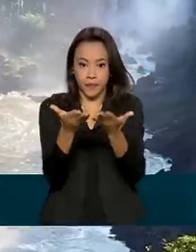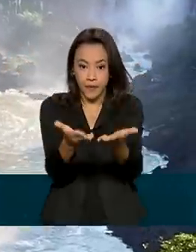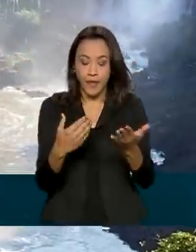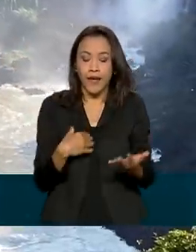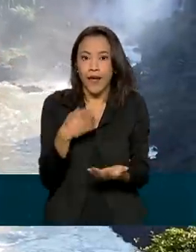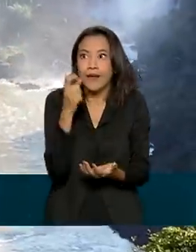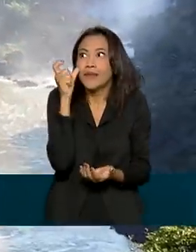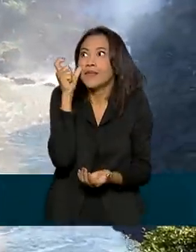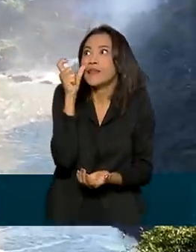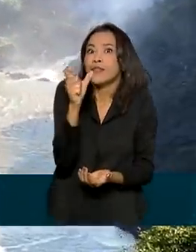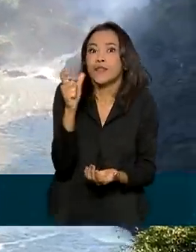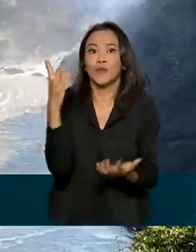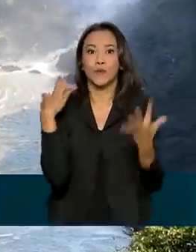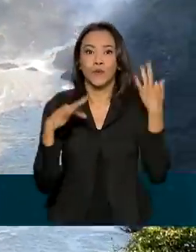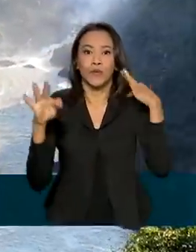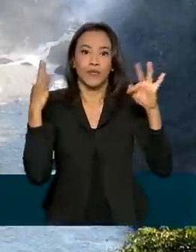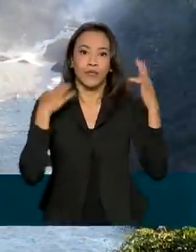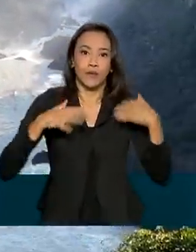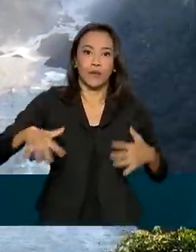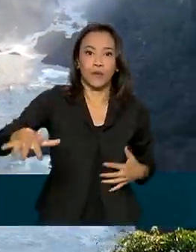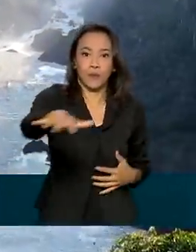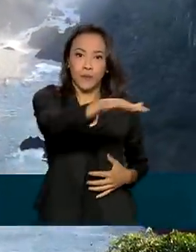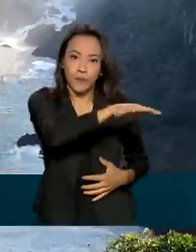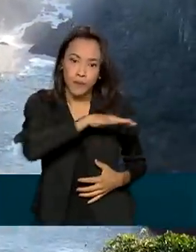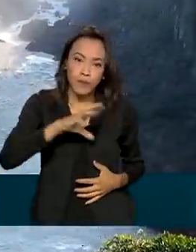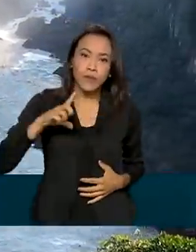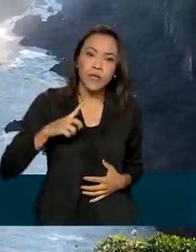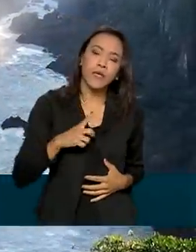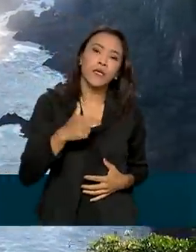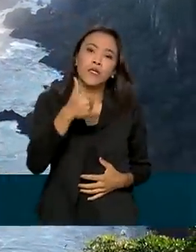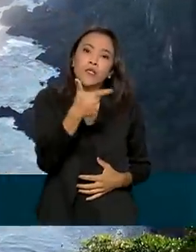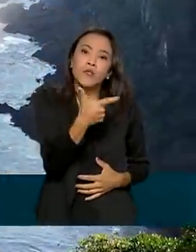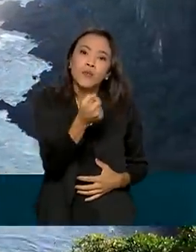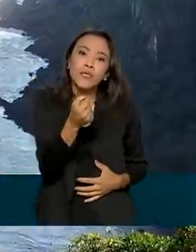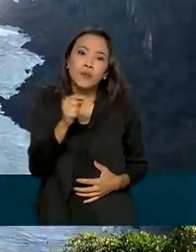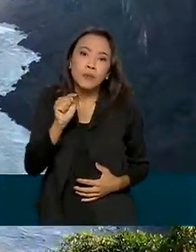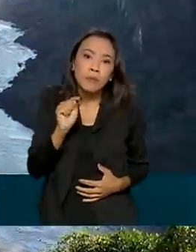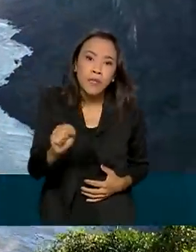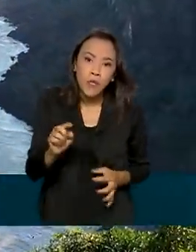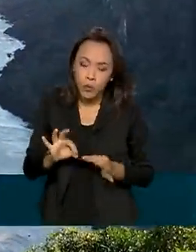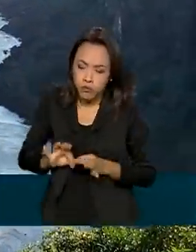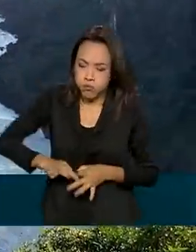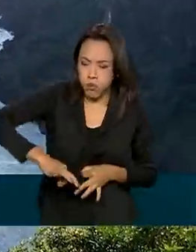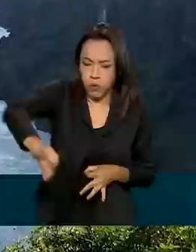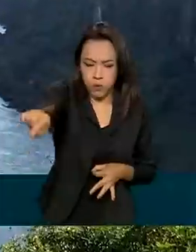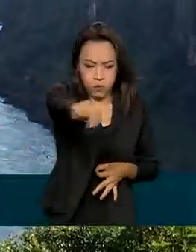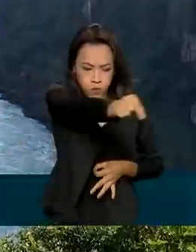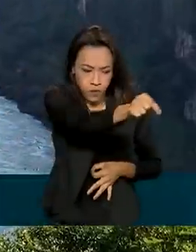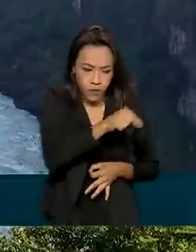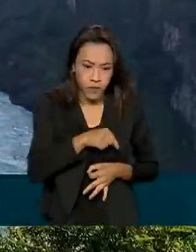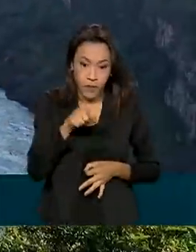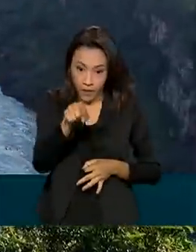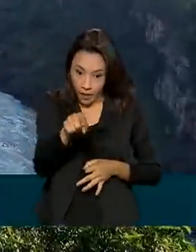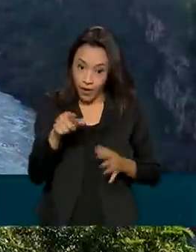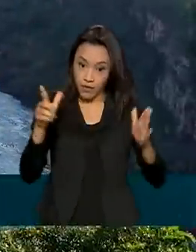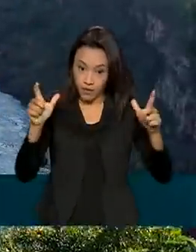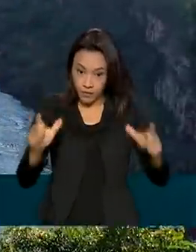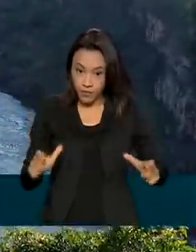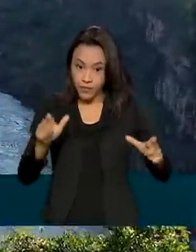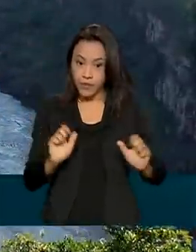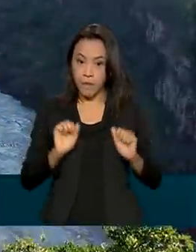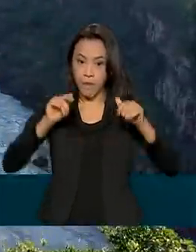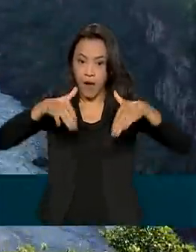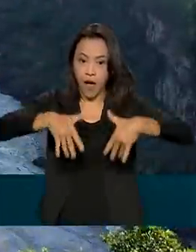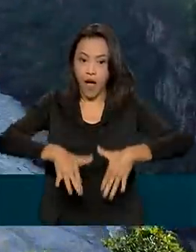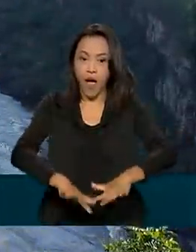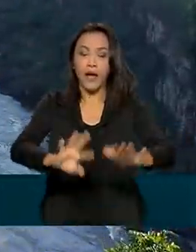atração turística do local, que tem quase 200 mil hectares, são as Cataratas do Iguaçu. Além de